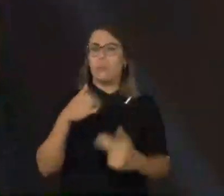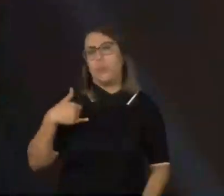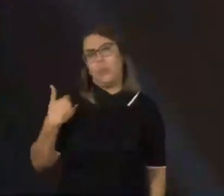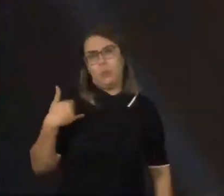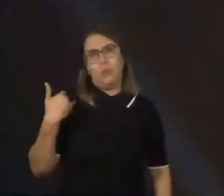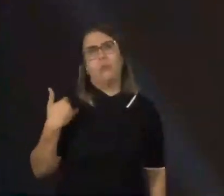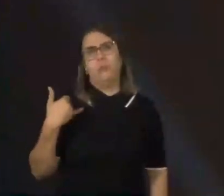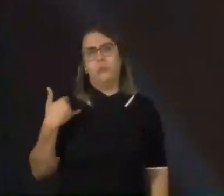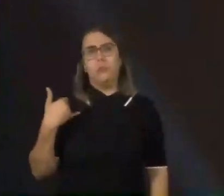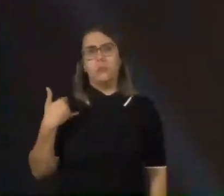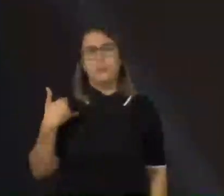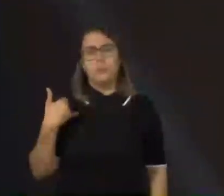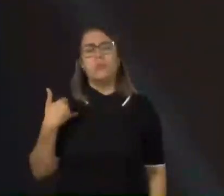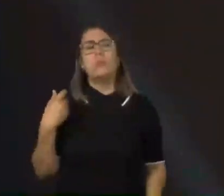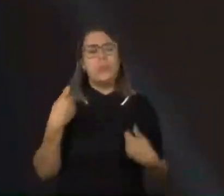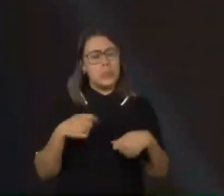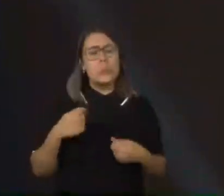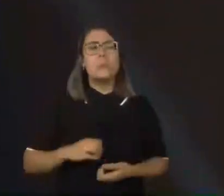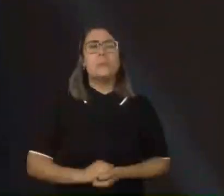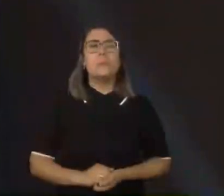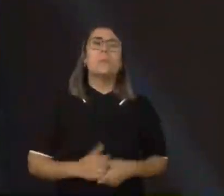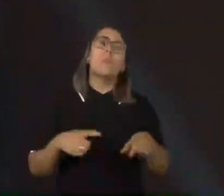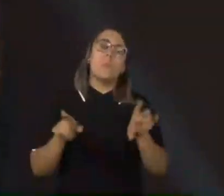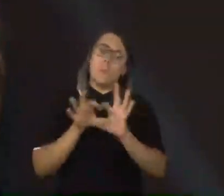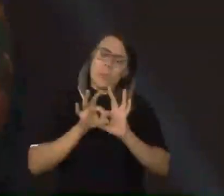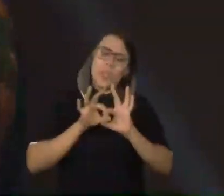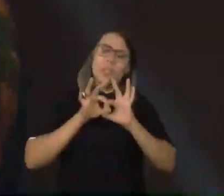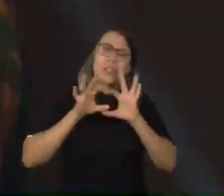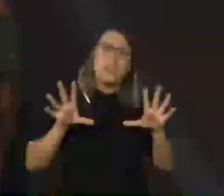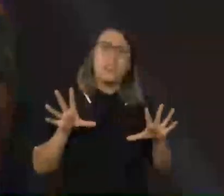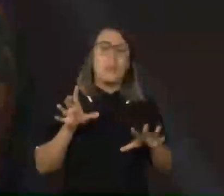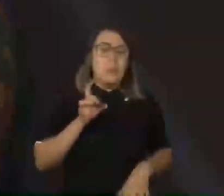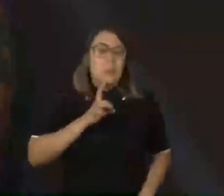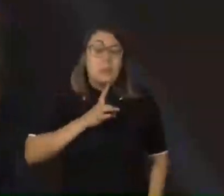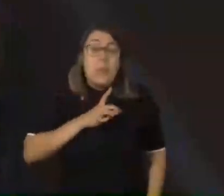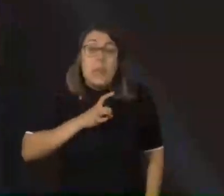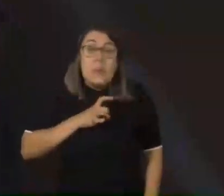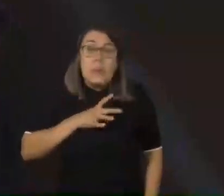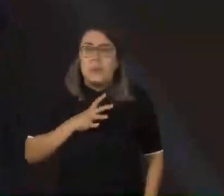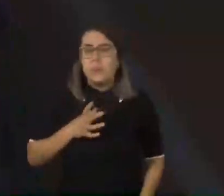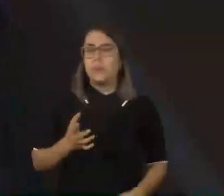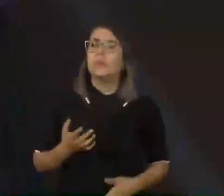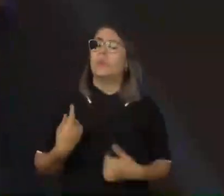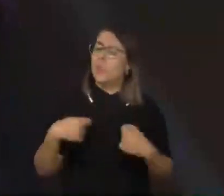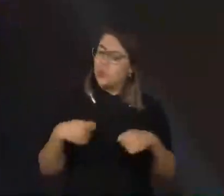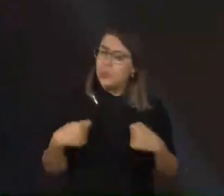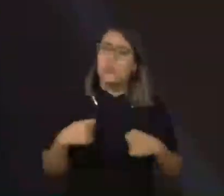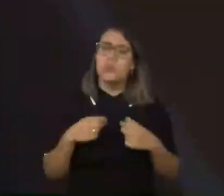acordo com as suas próprias faixas etárias, se livrar do educado com medo. Então, vamos lá.